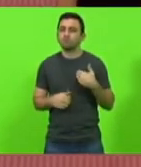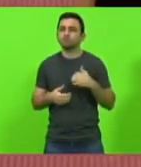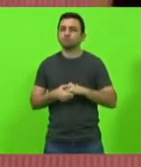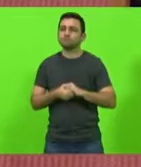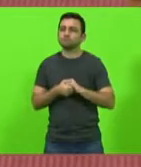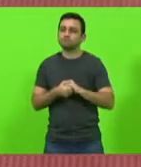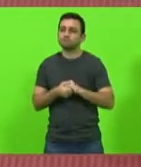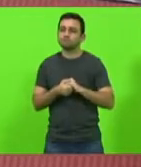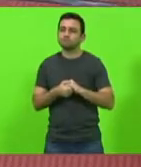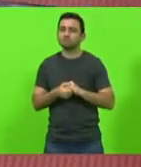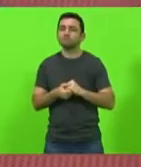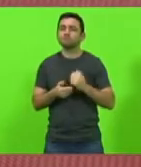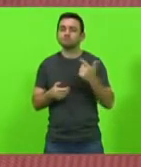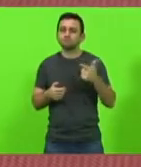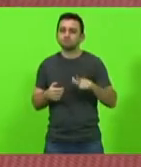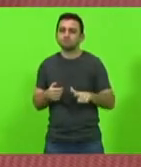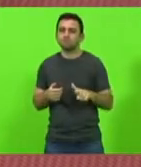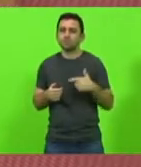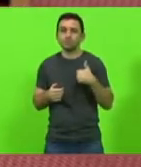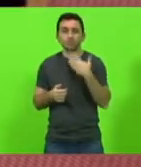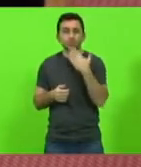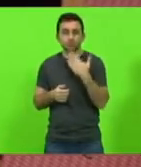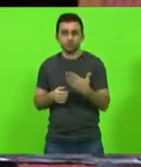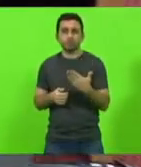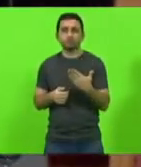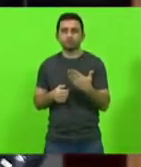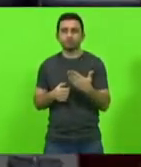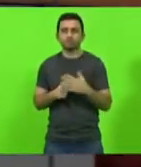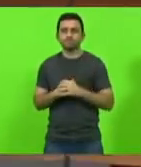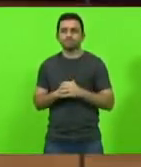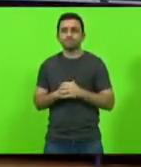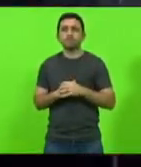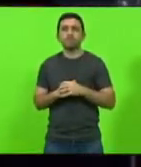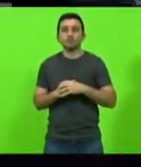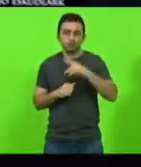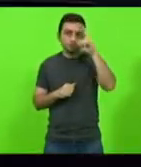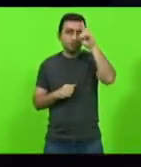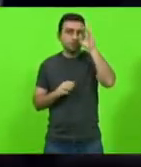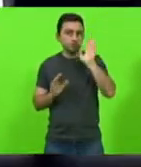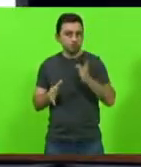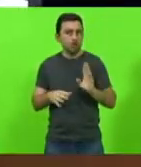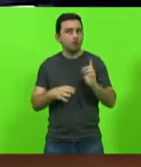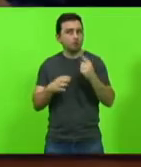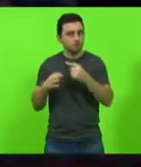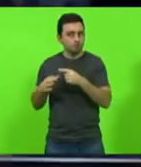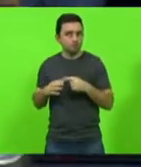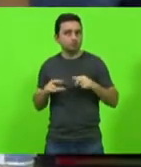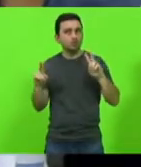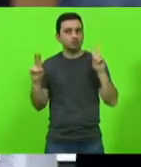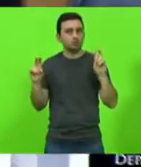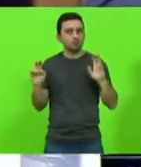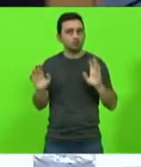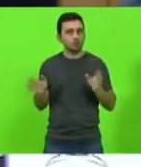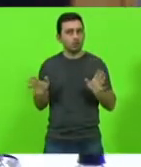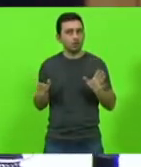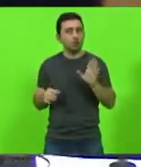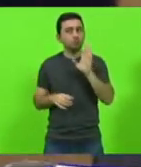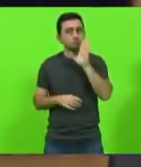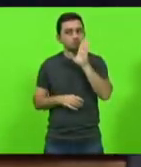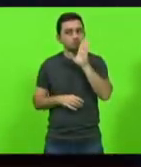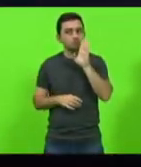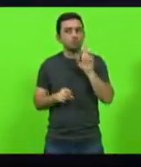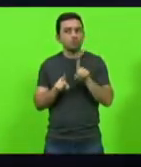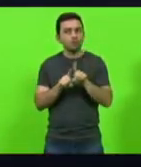só para ratificar aqui o pedido vale ressaltar que passou em várias comissões temáticas e uma delas o deputado Bruno faz parte